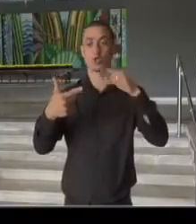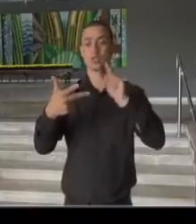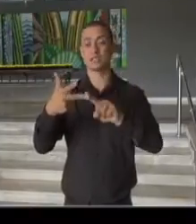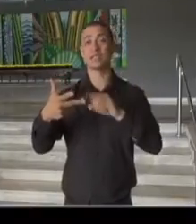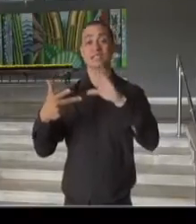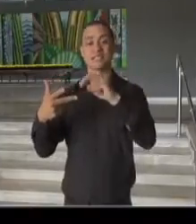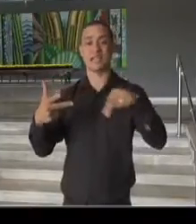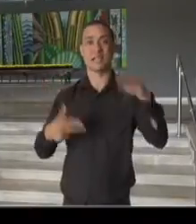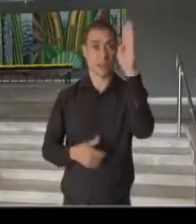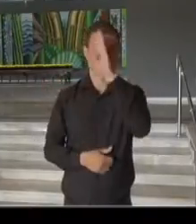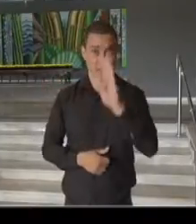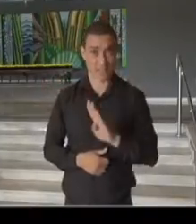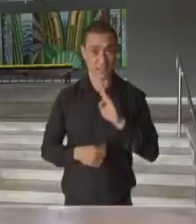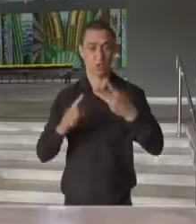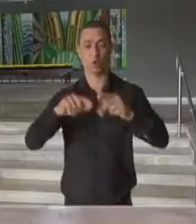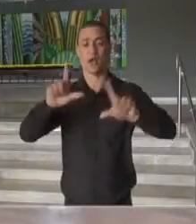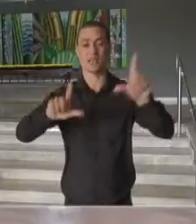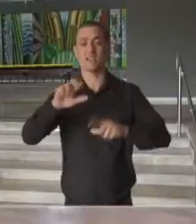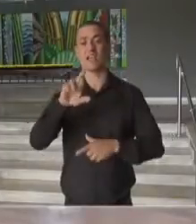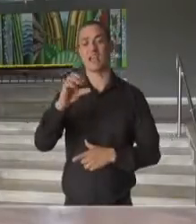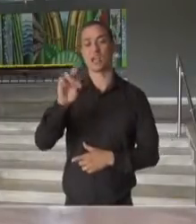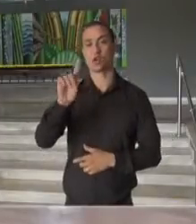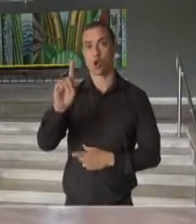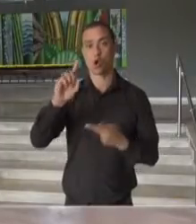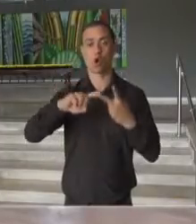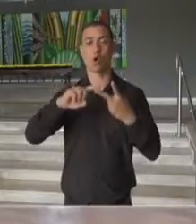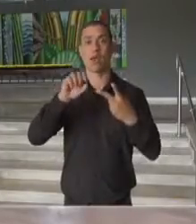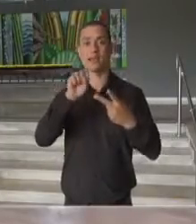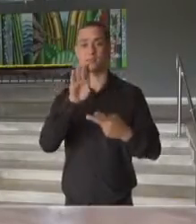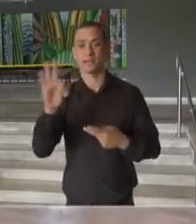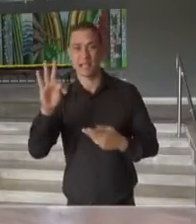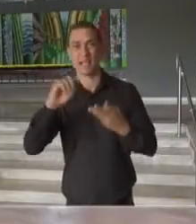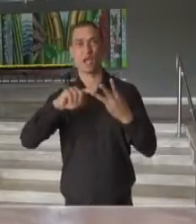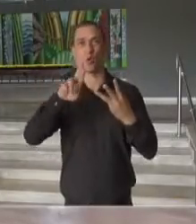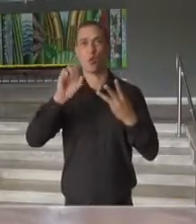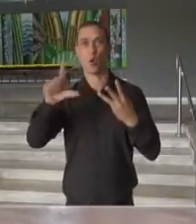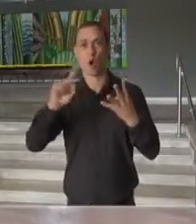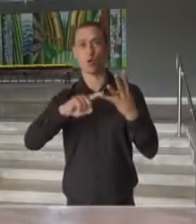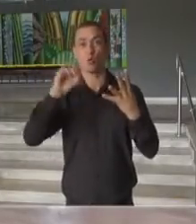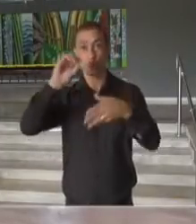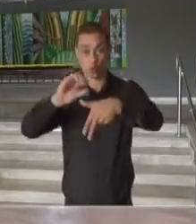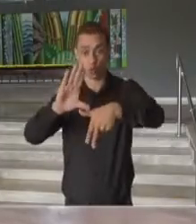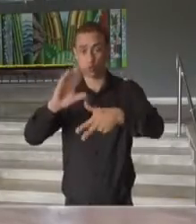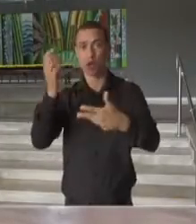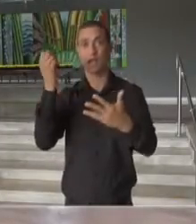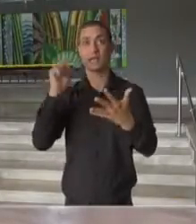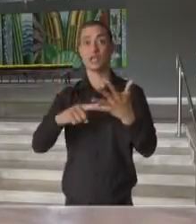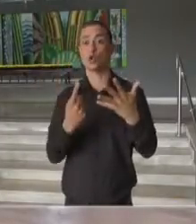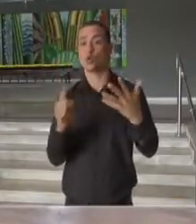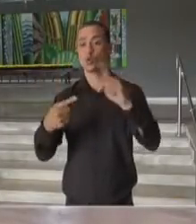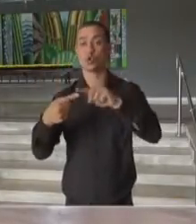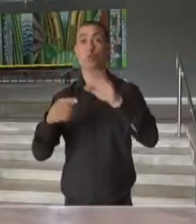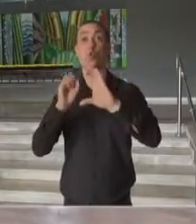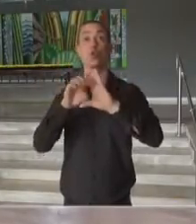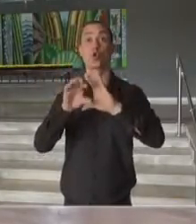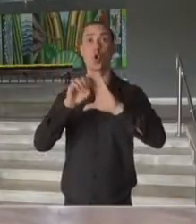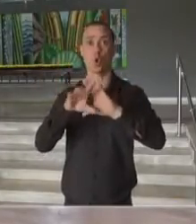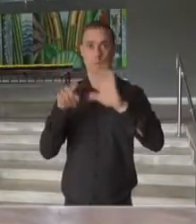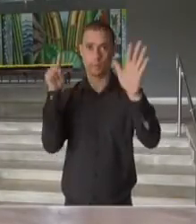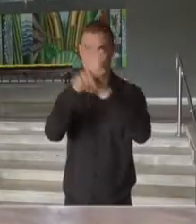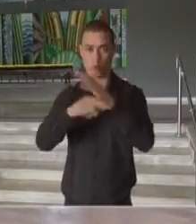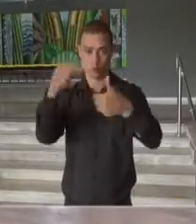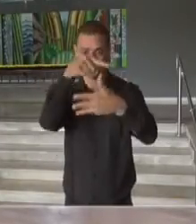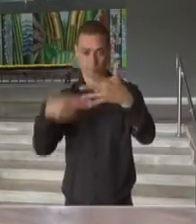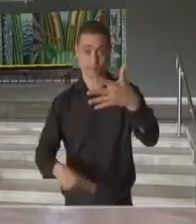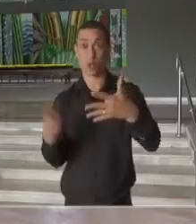CNN Brasil, a TV Record, o SBT, o UOL, a TV Cultura, e finalizando a TV Globo, Globo News.